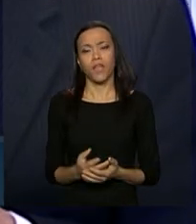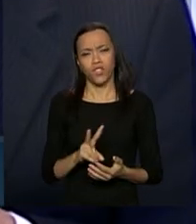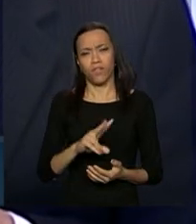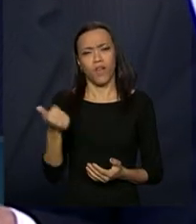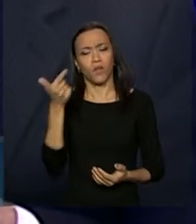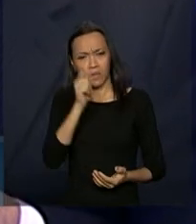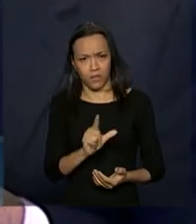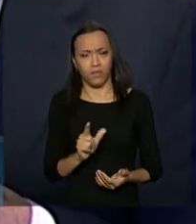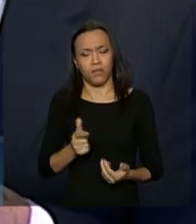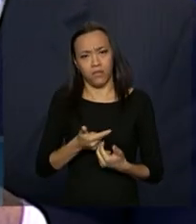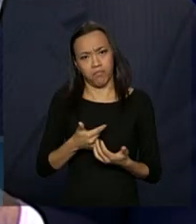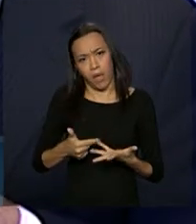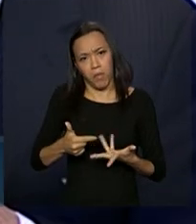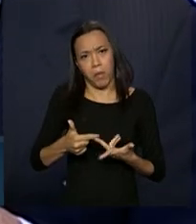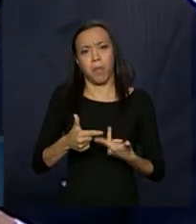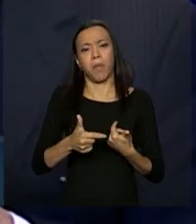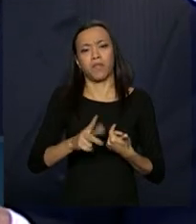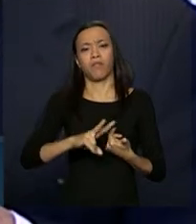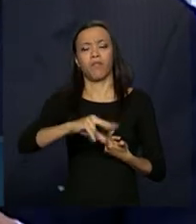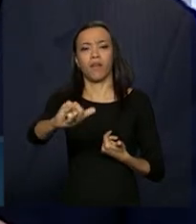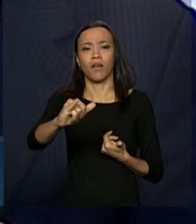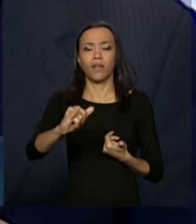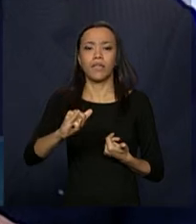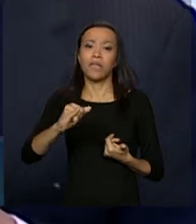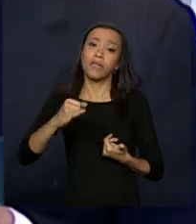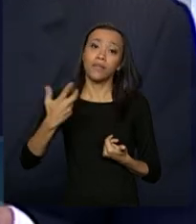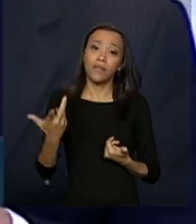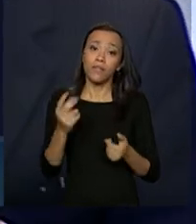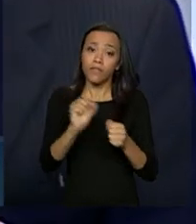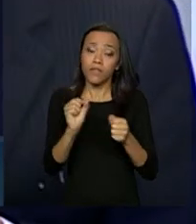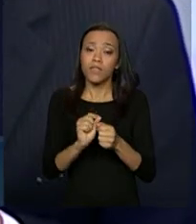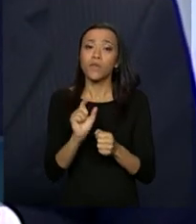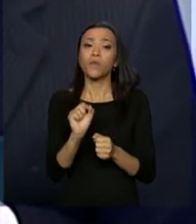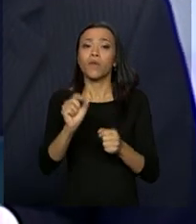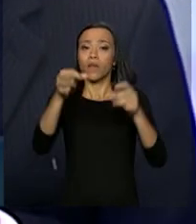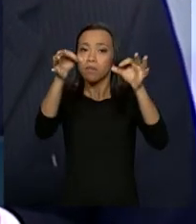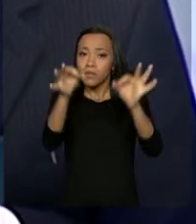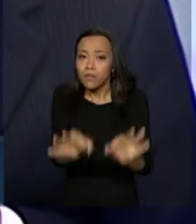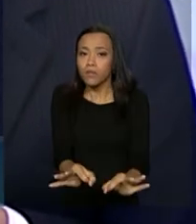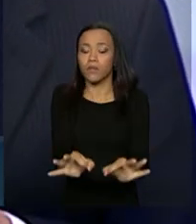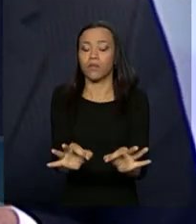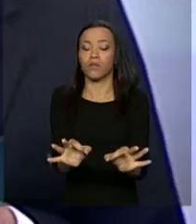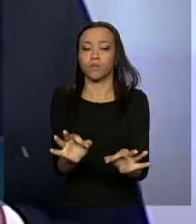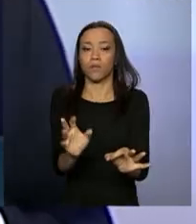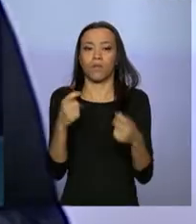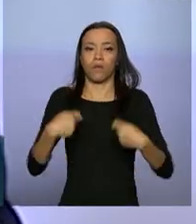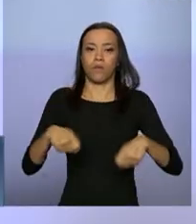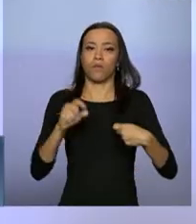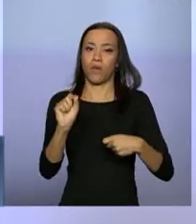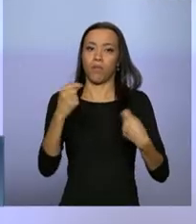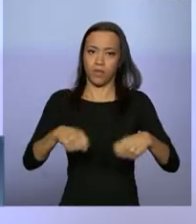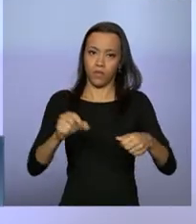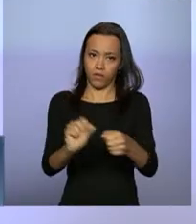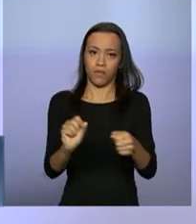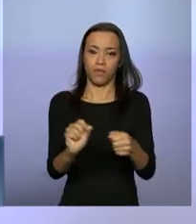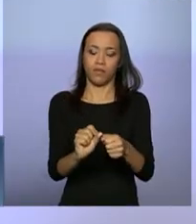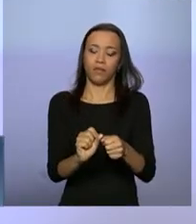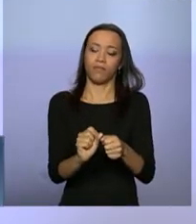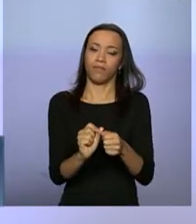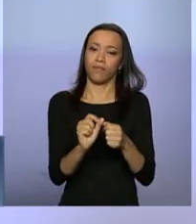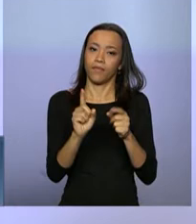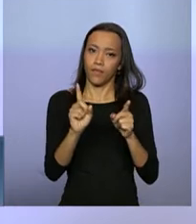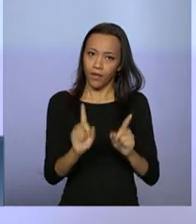avançar, creio, e restabelecer que é justo, que deva-se fazer, porque ela vem de acordo